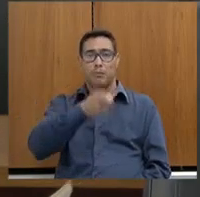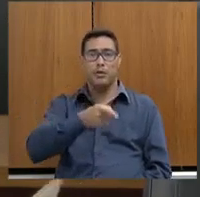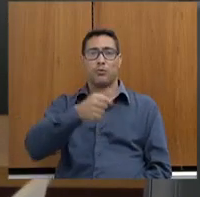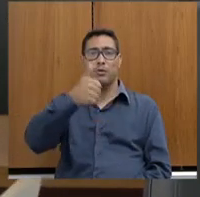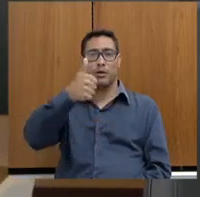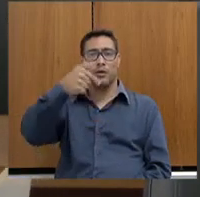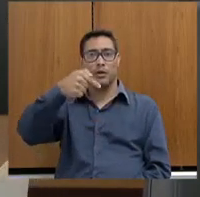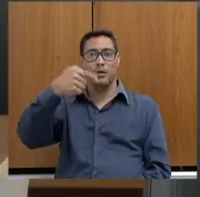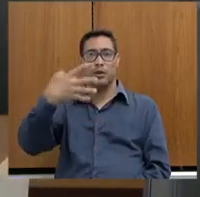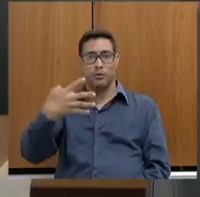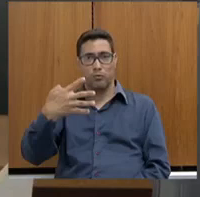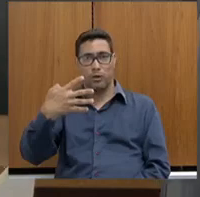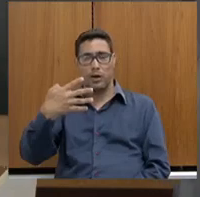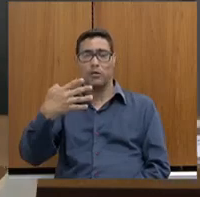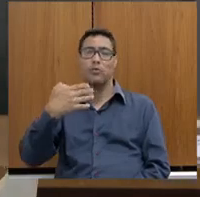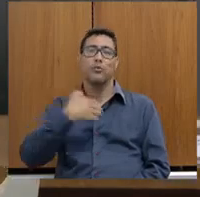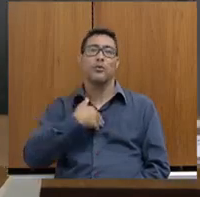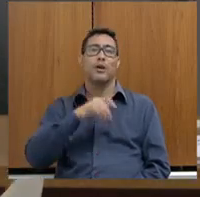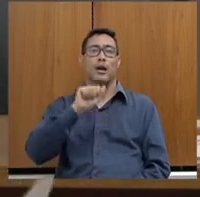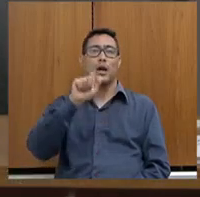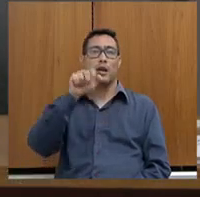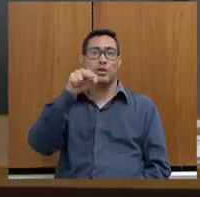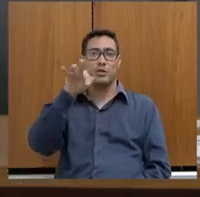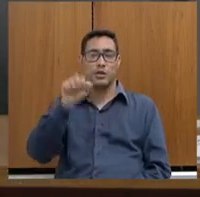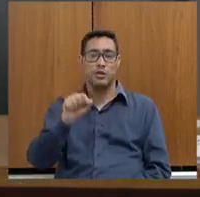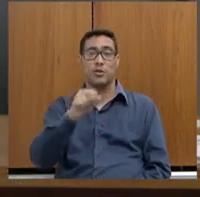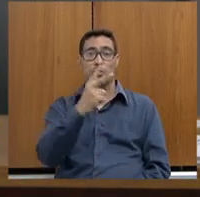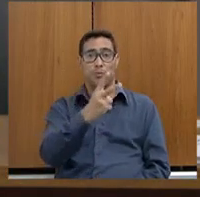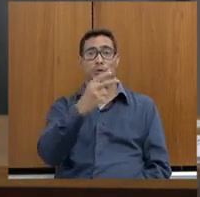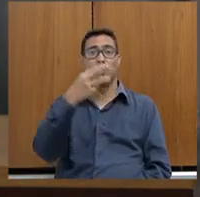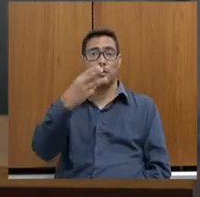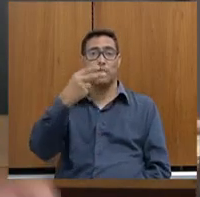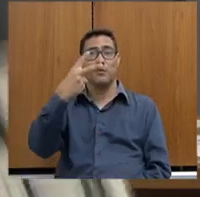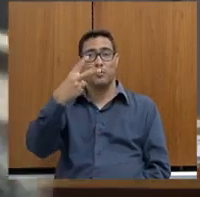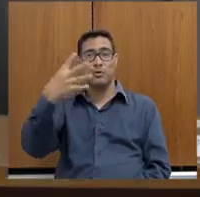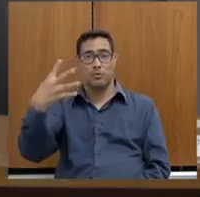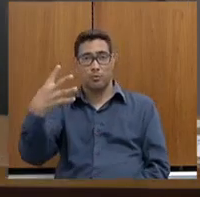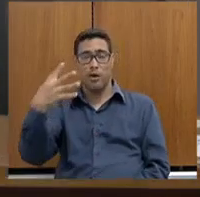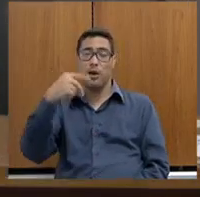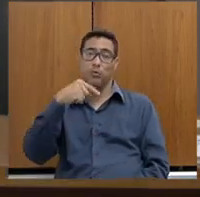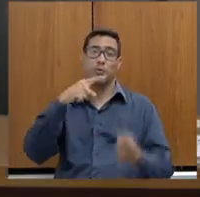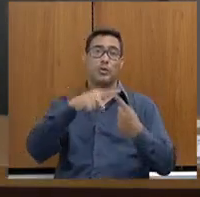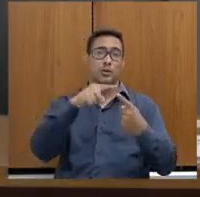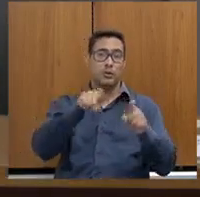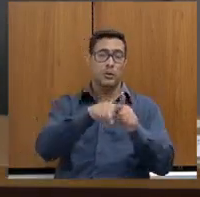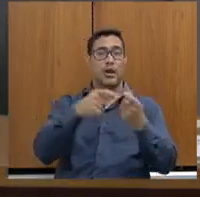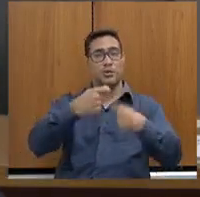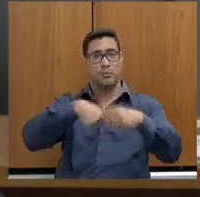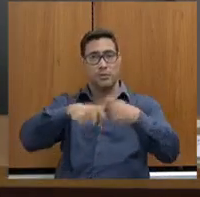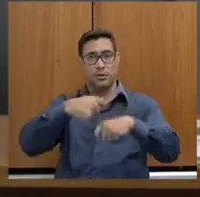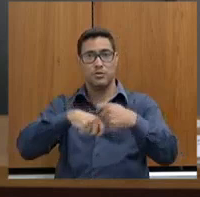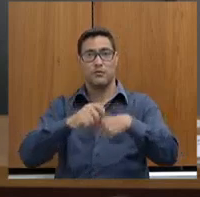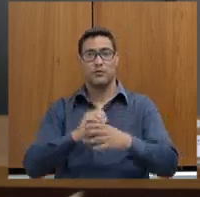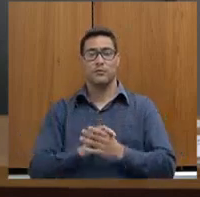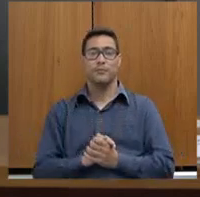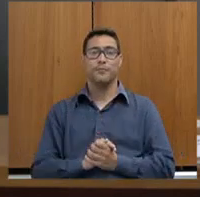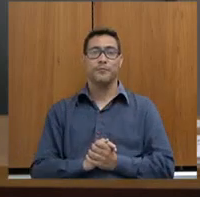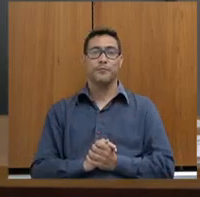agentes de segurança do sócio-educativo e 2.324 servidores de carreiras administrativas. Pode passar.